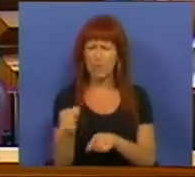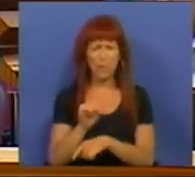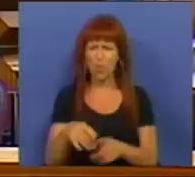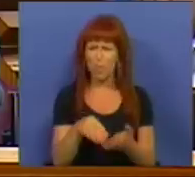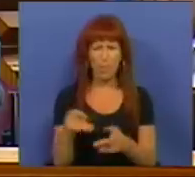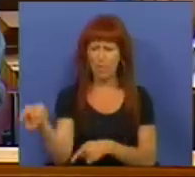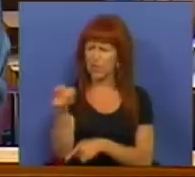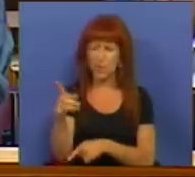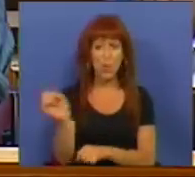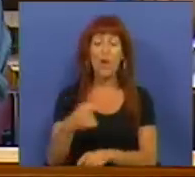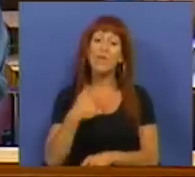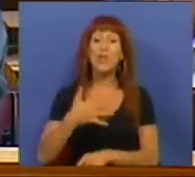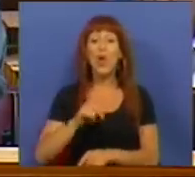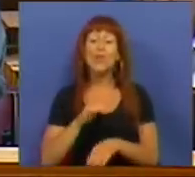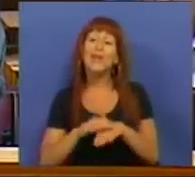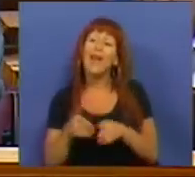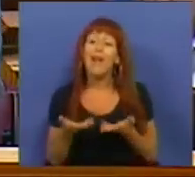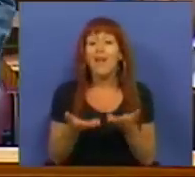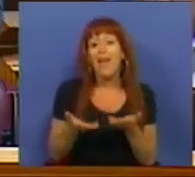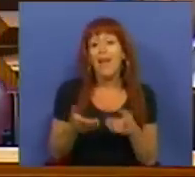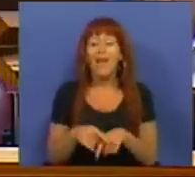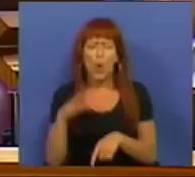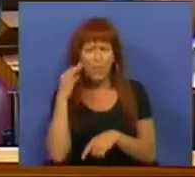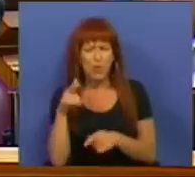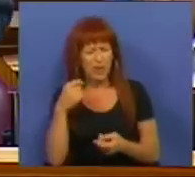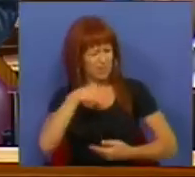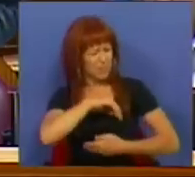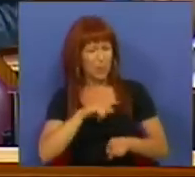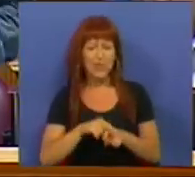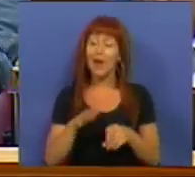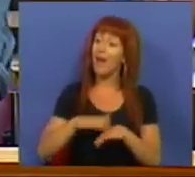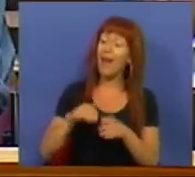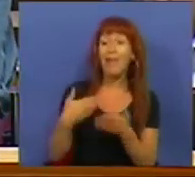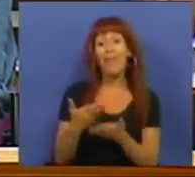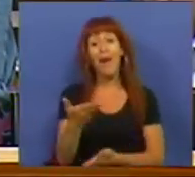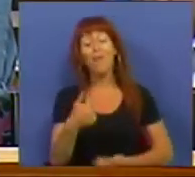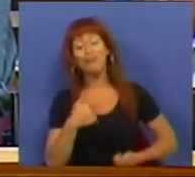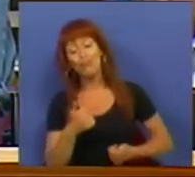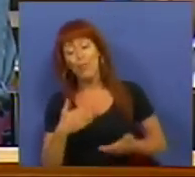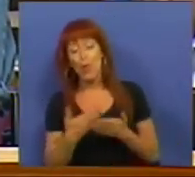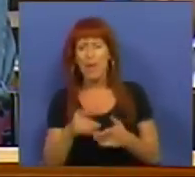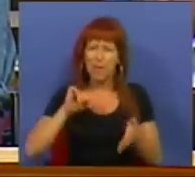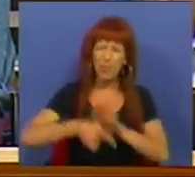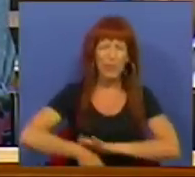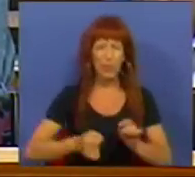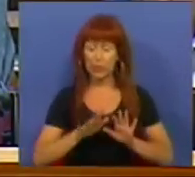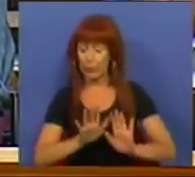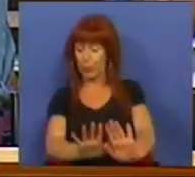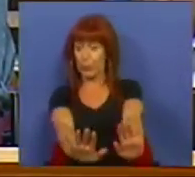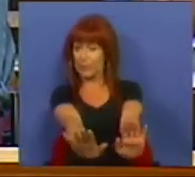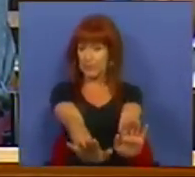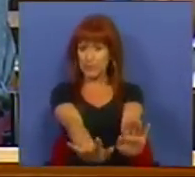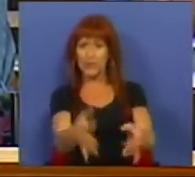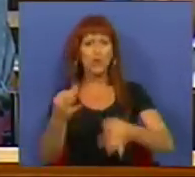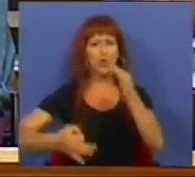pobreza. Os senhores gostam da caridade que humilha quem recebe para consolar quem dá, mas têm uma profunda aversão